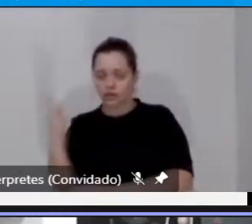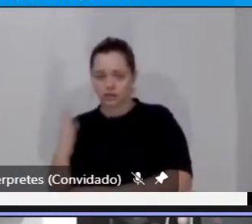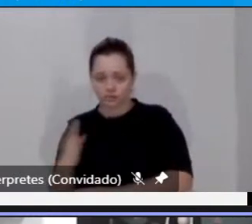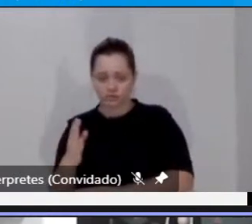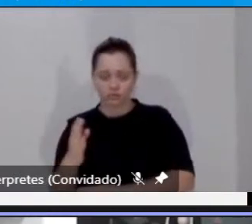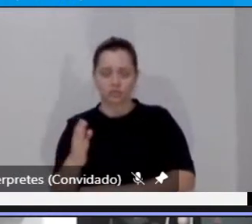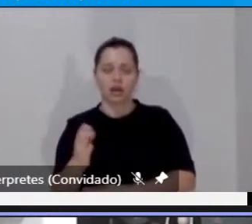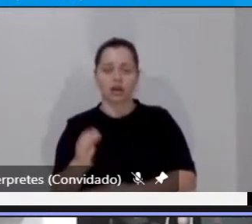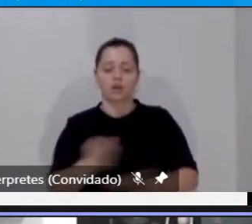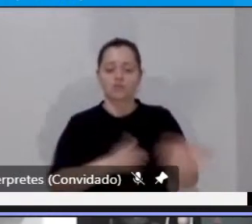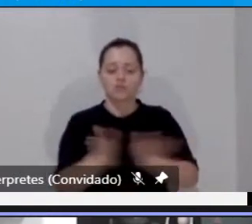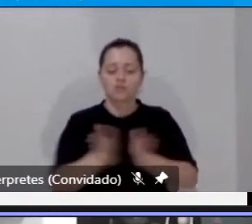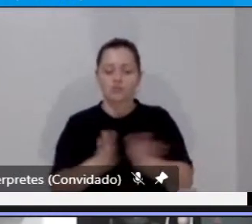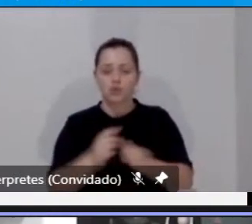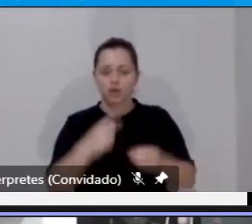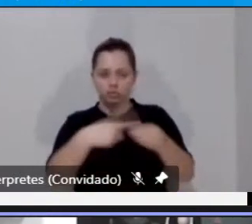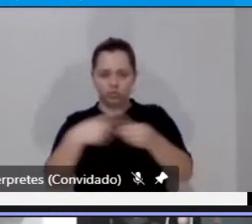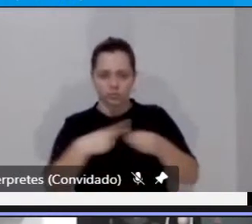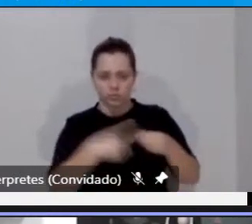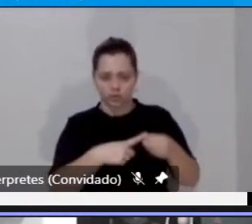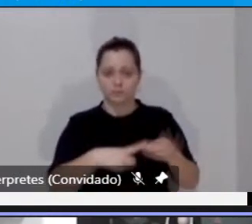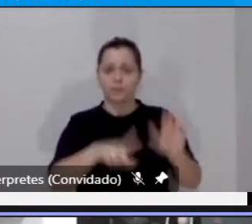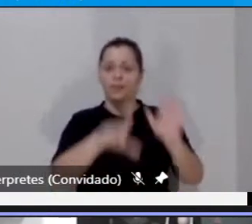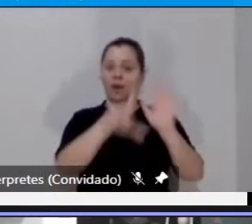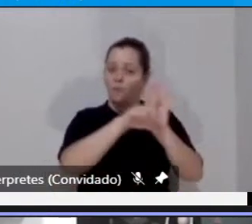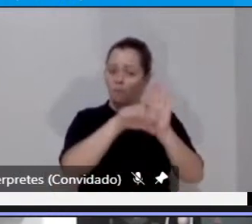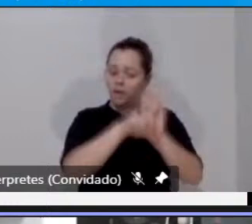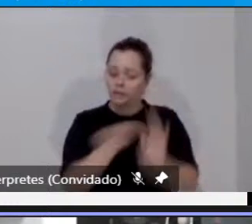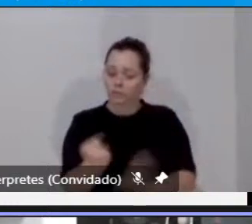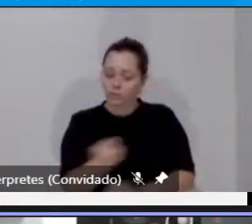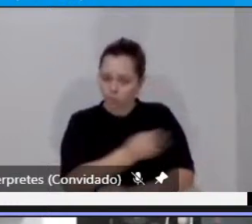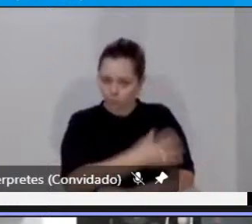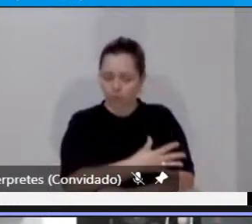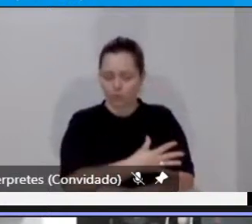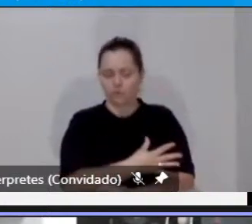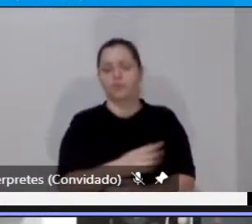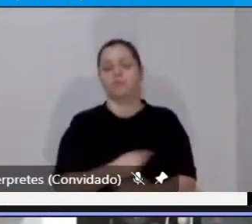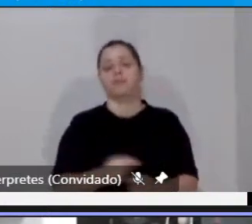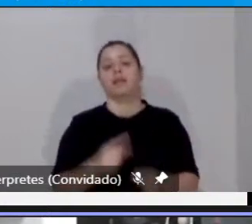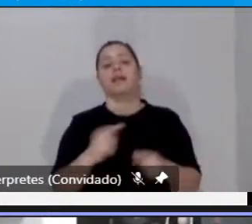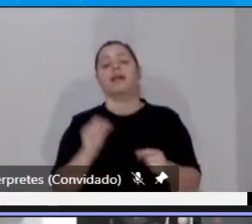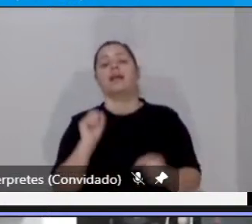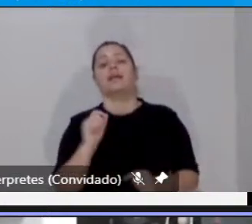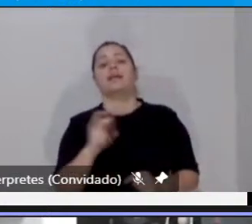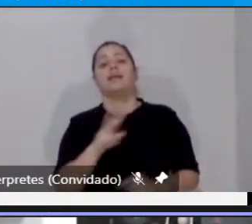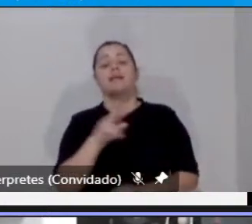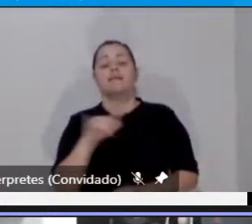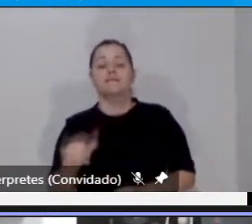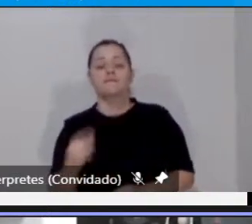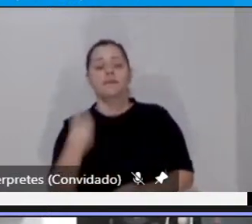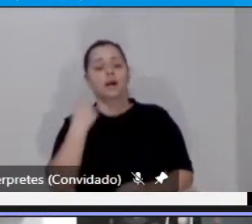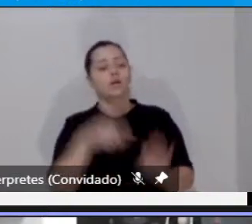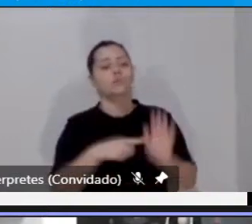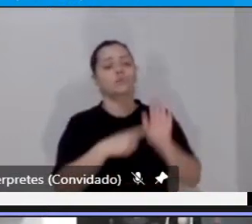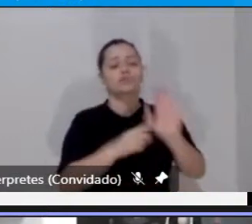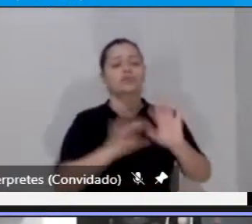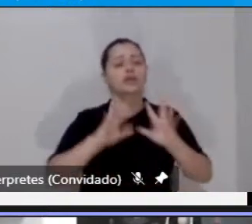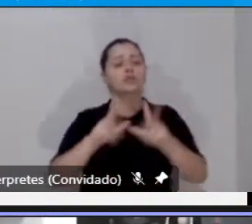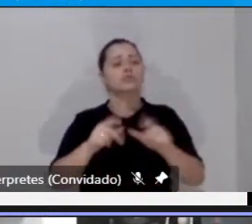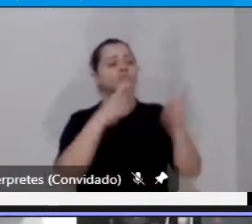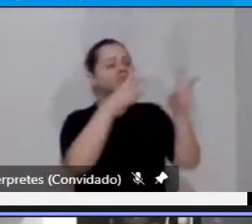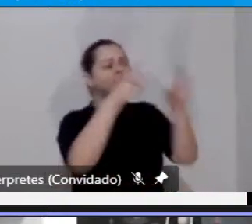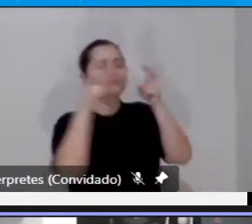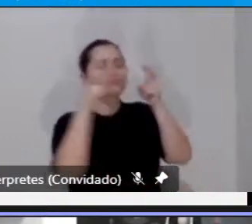Urbana, uma lei relativamente recente que vai estabelecer essas perspectivas das